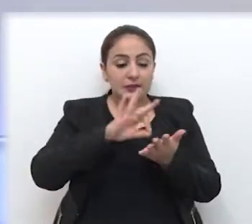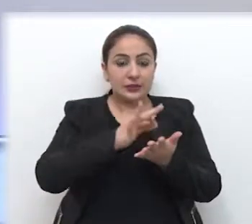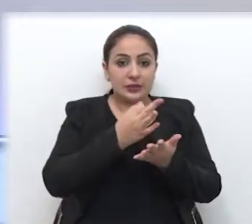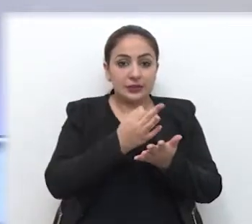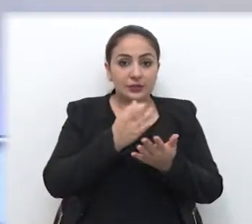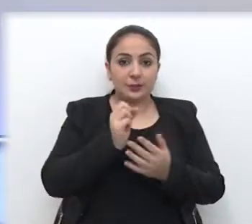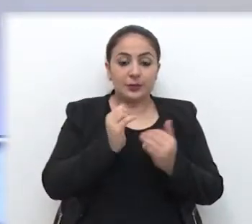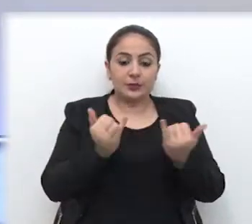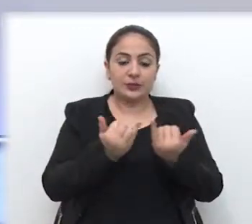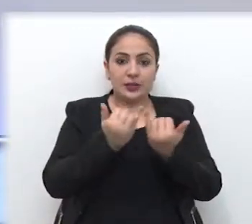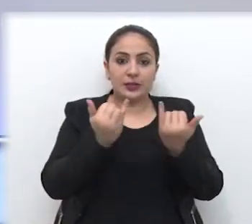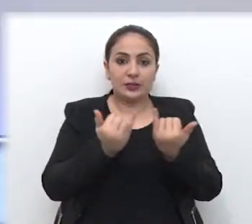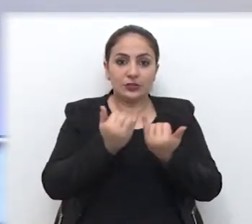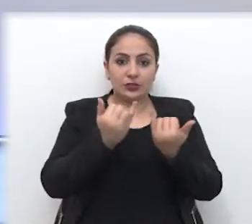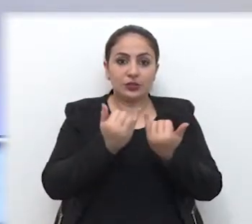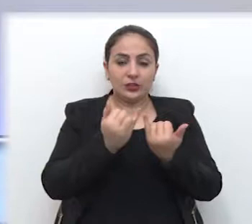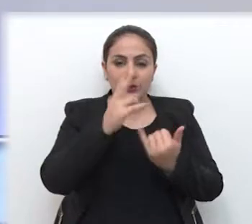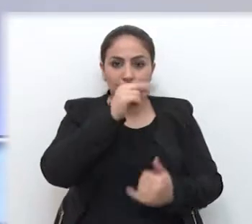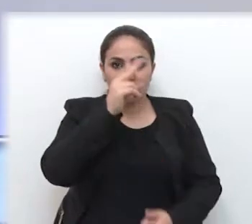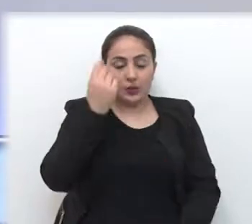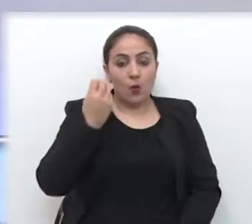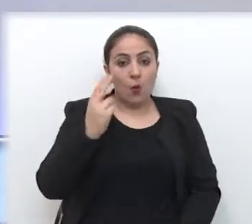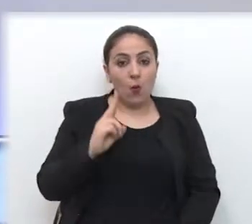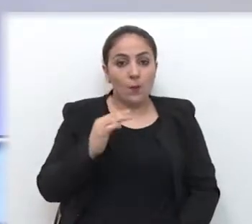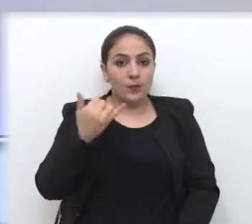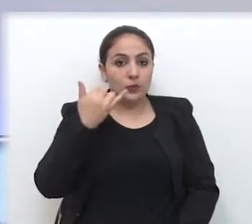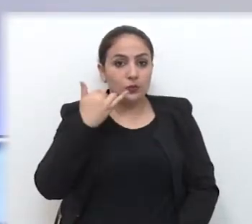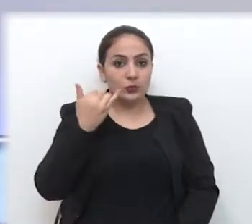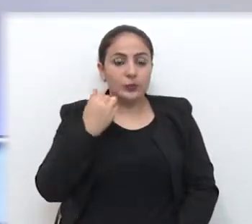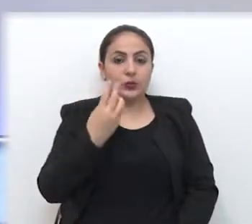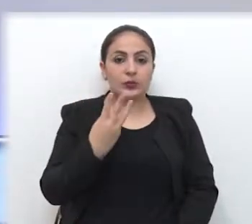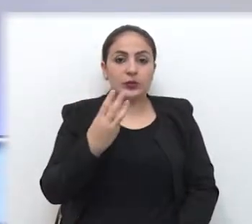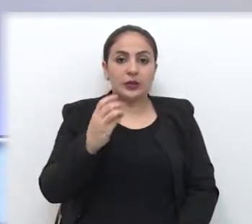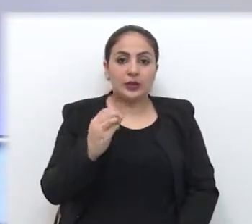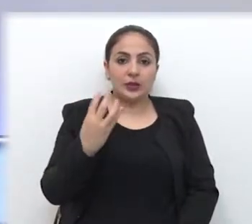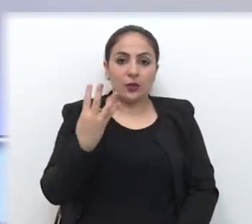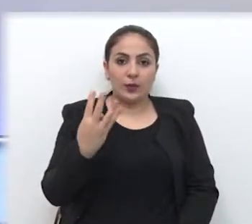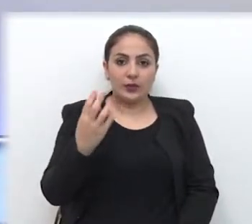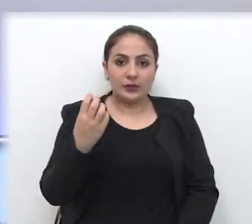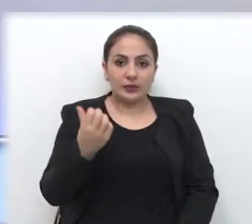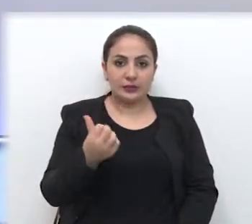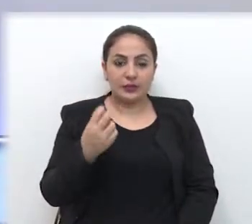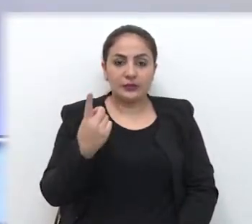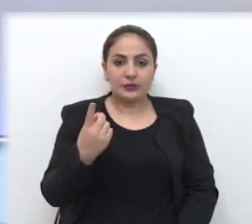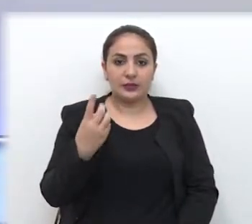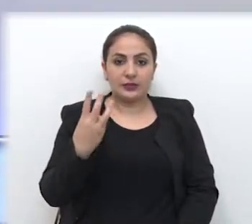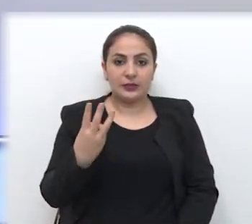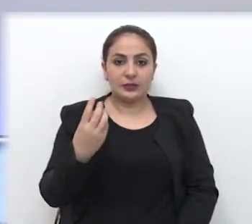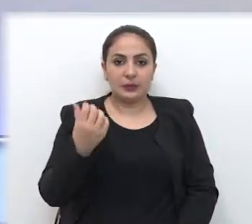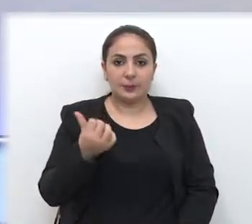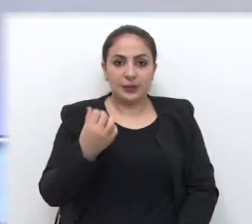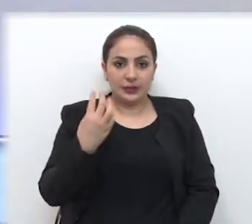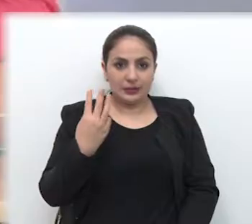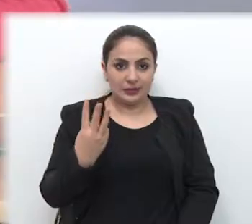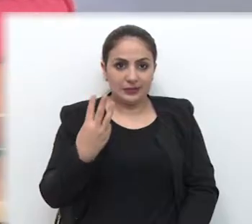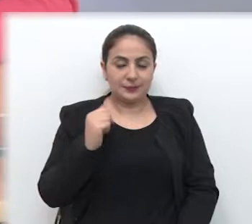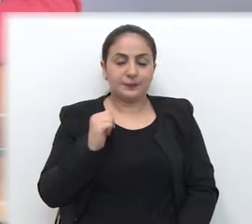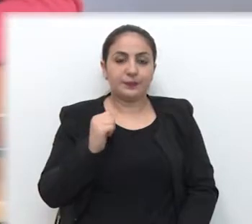inscrever no programa pelo site da Prefeitura ou pelo número 3046-1363.